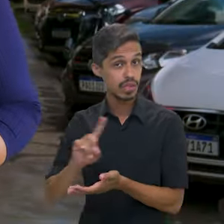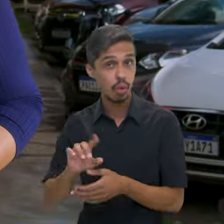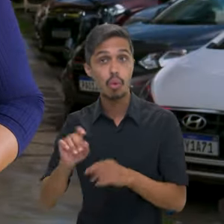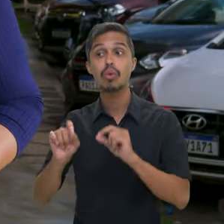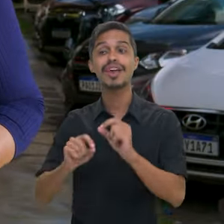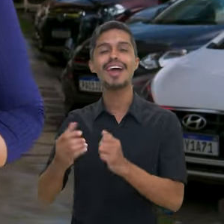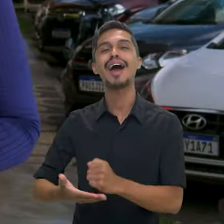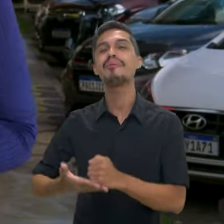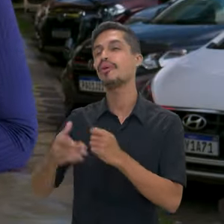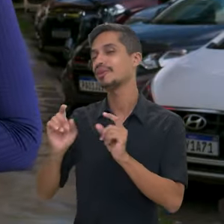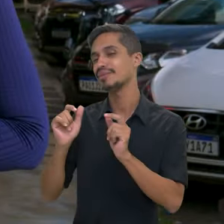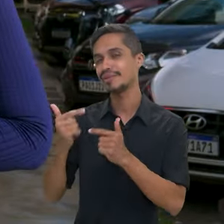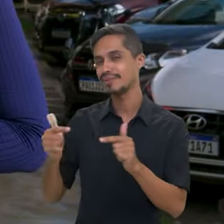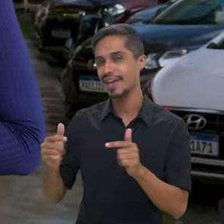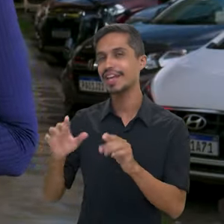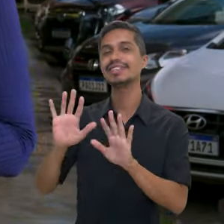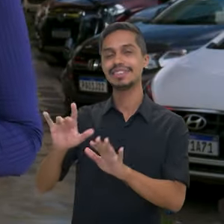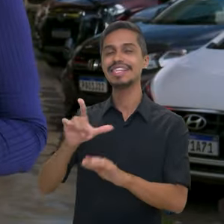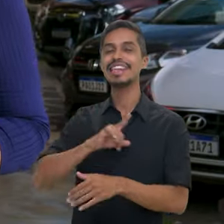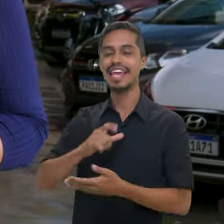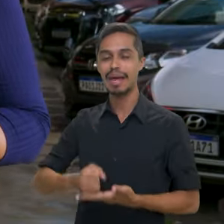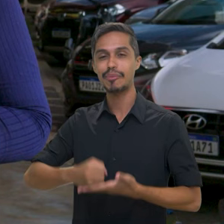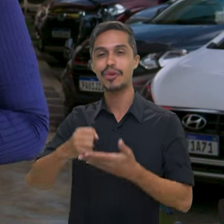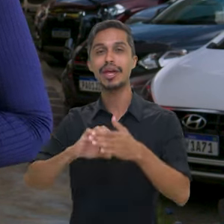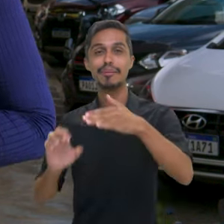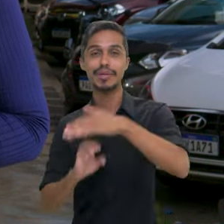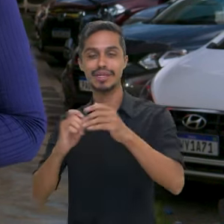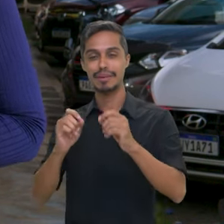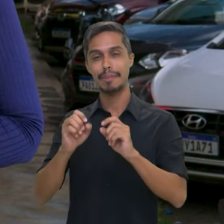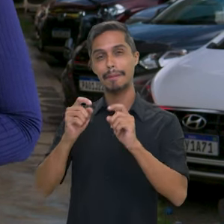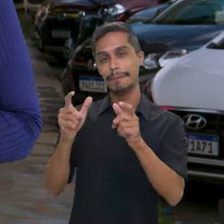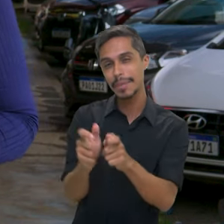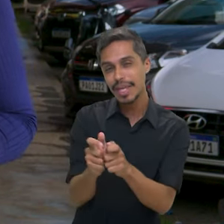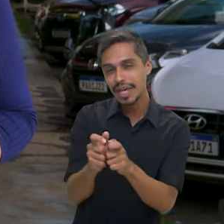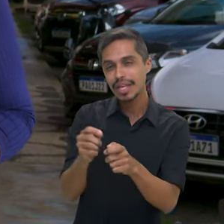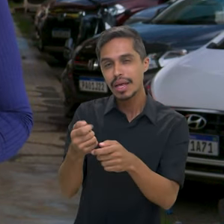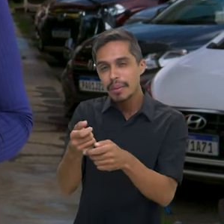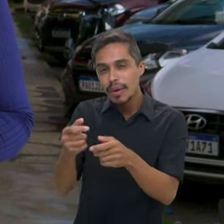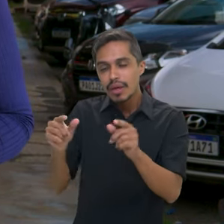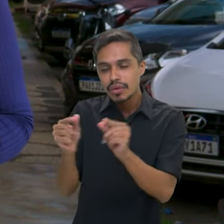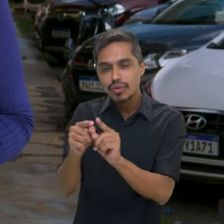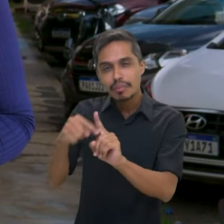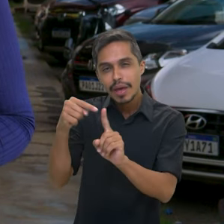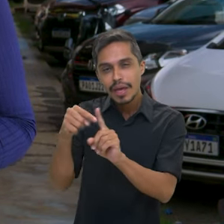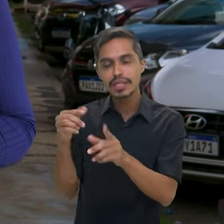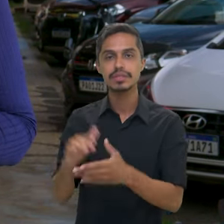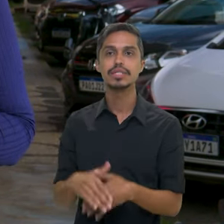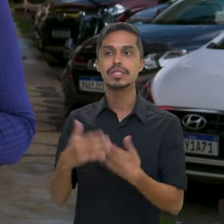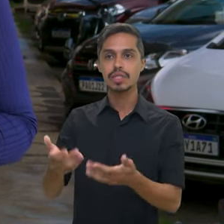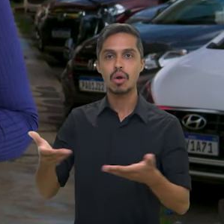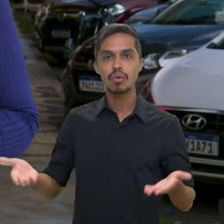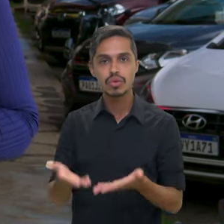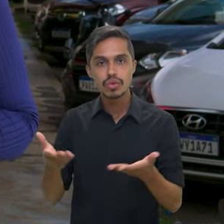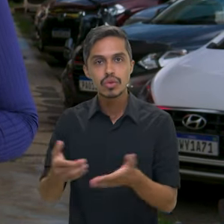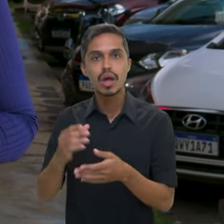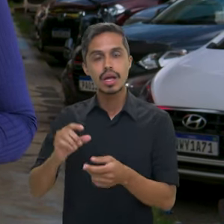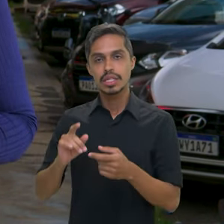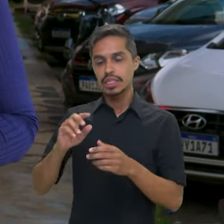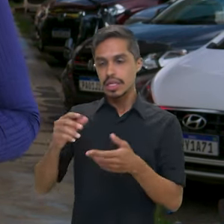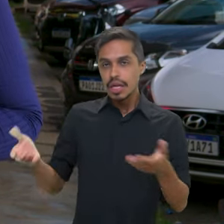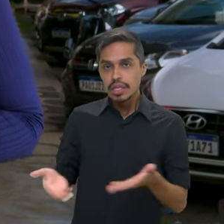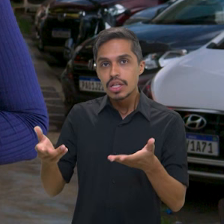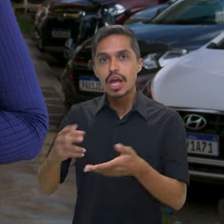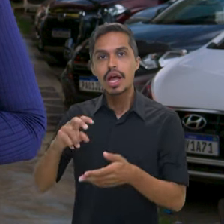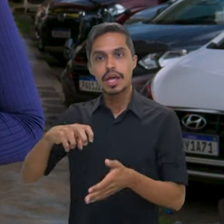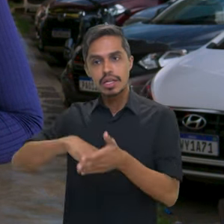Não faltou também apoio às pequenas e médias empresas. A redução de burocracias e a implementação de